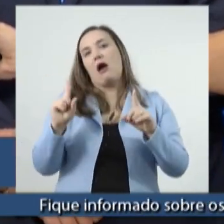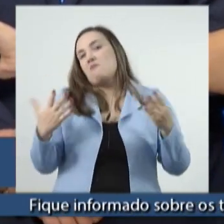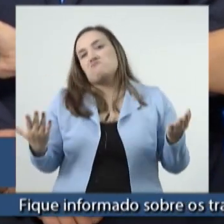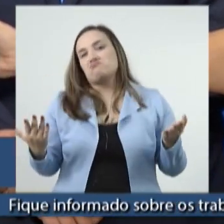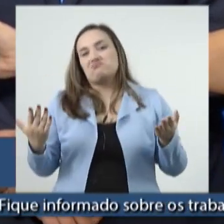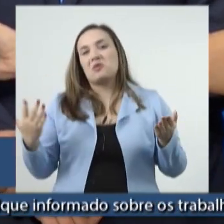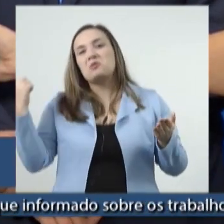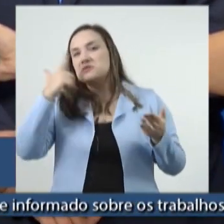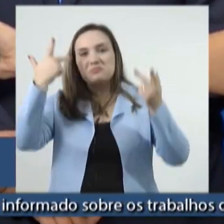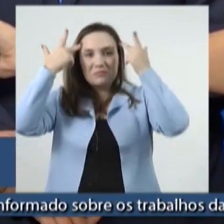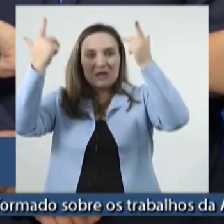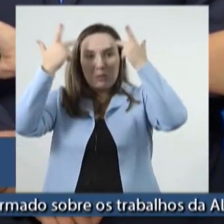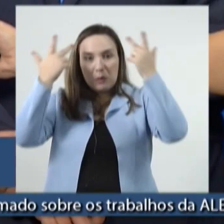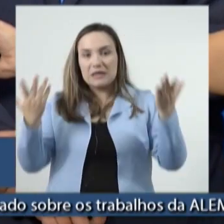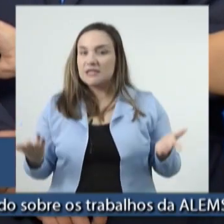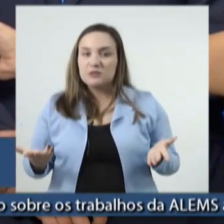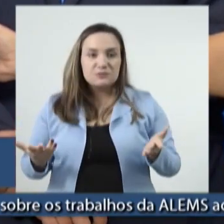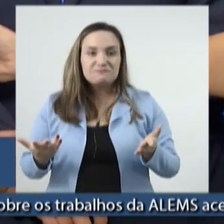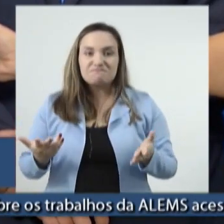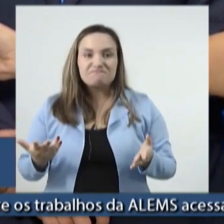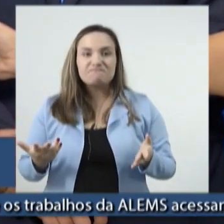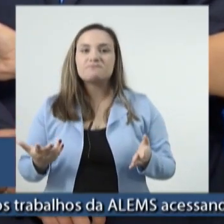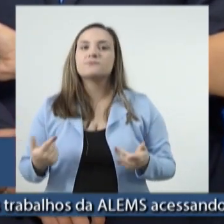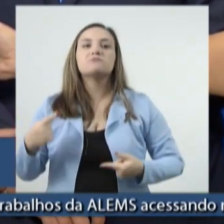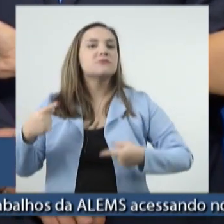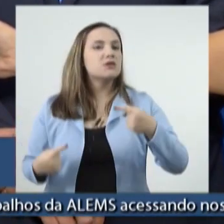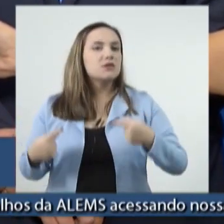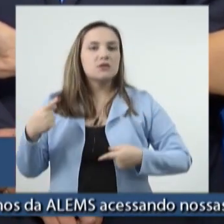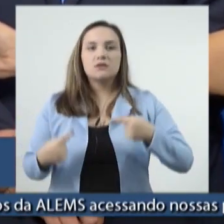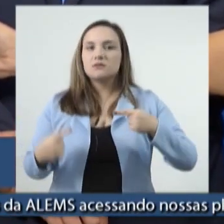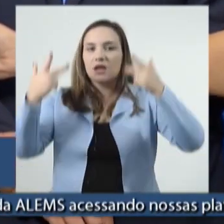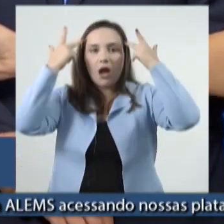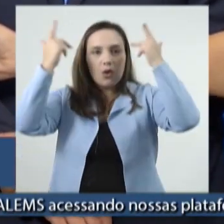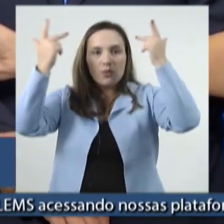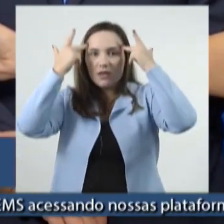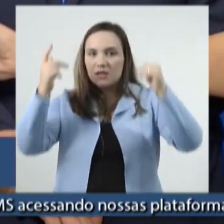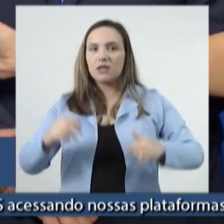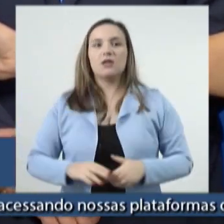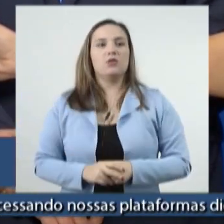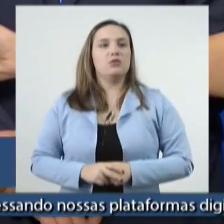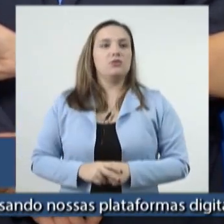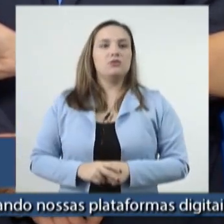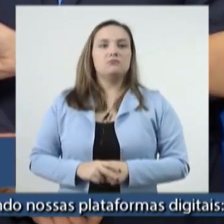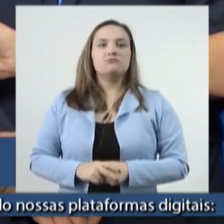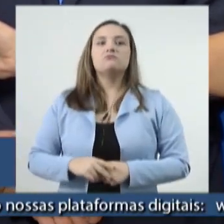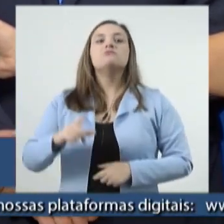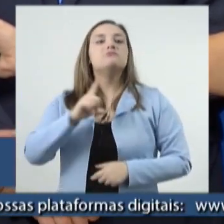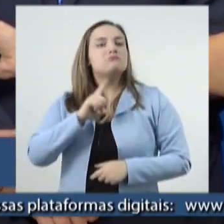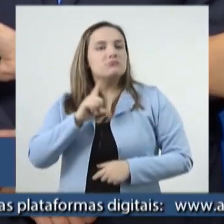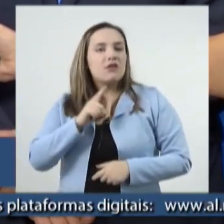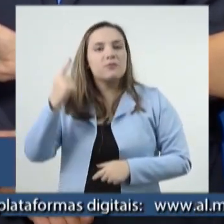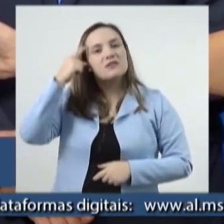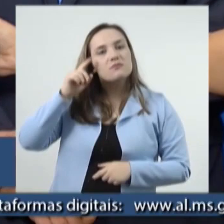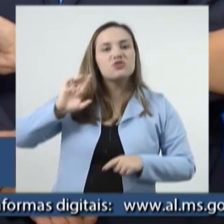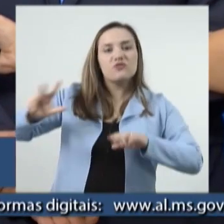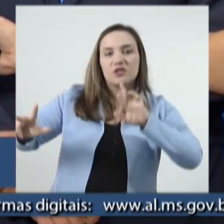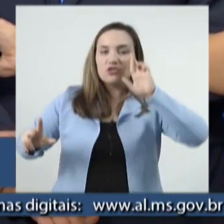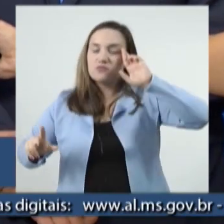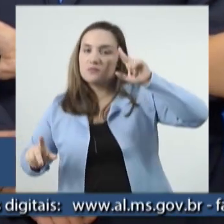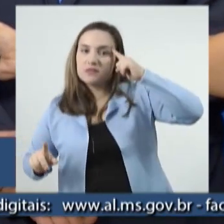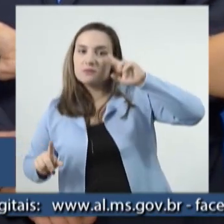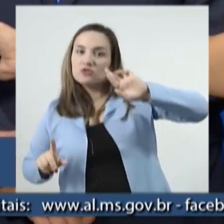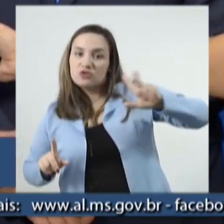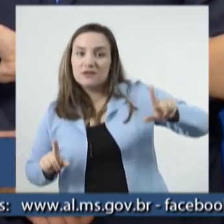os deputados conseguiram fazer os debates aqui na casa, ter as divergências, mas pautar o trabalho